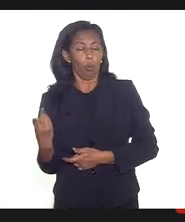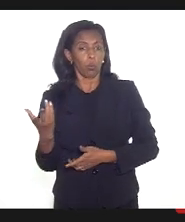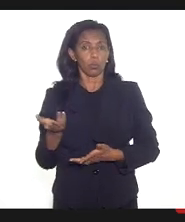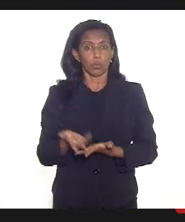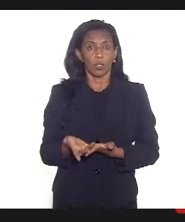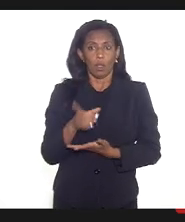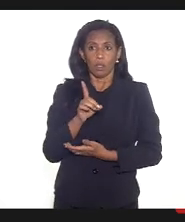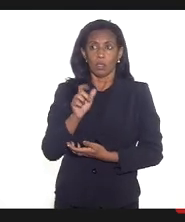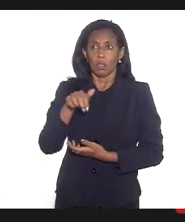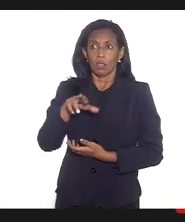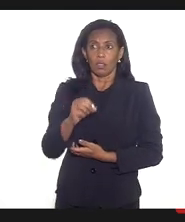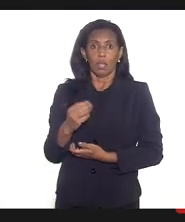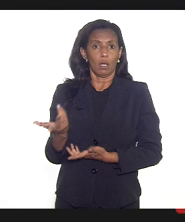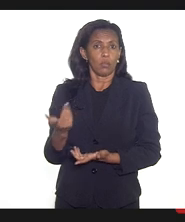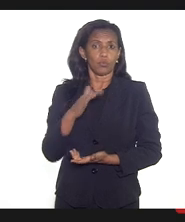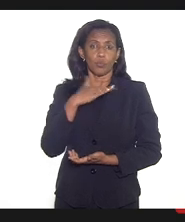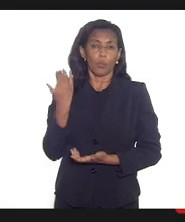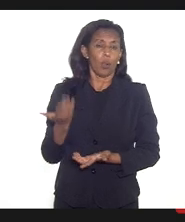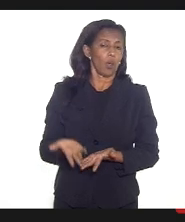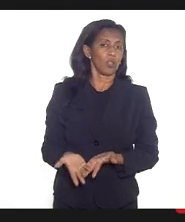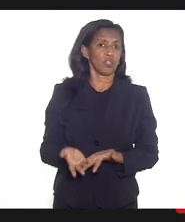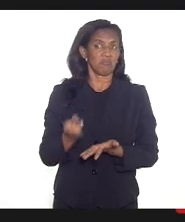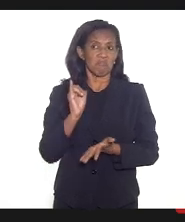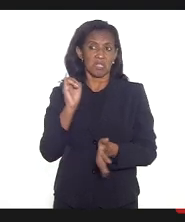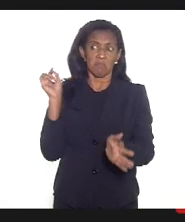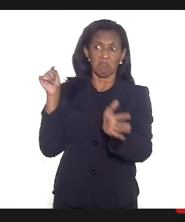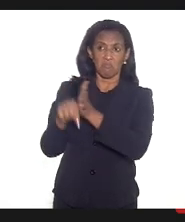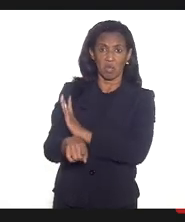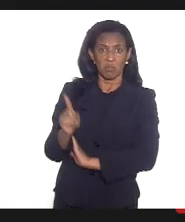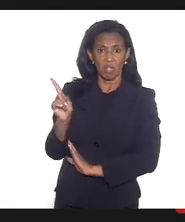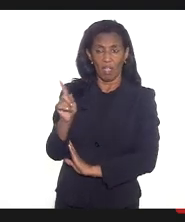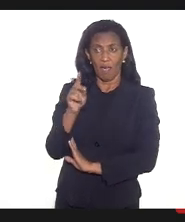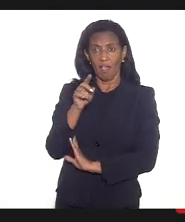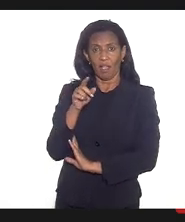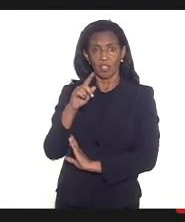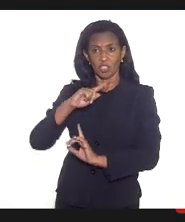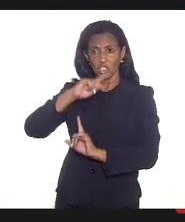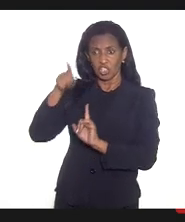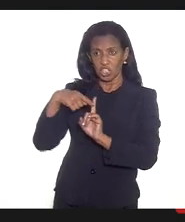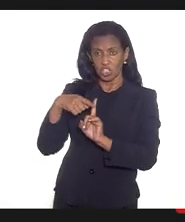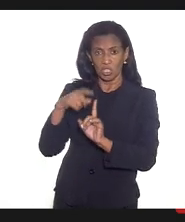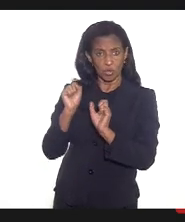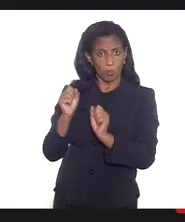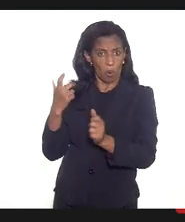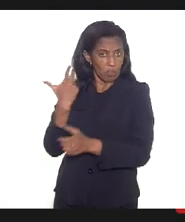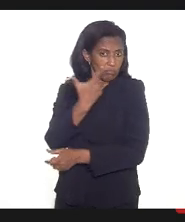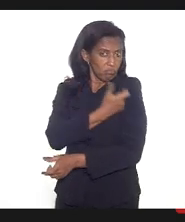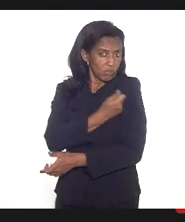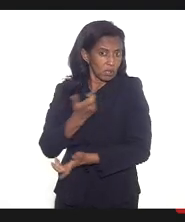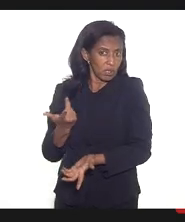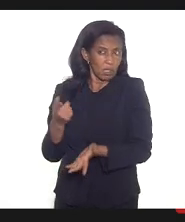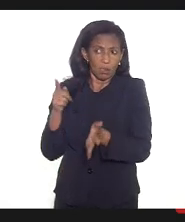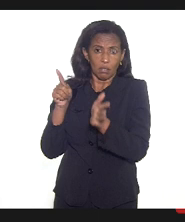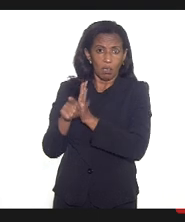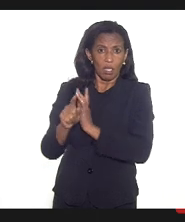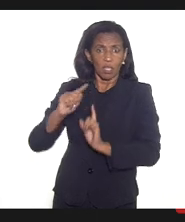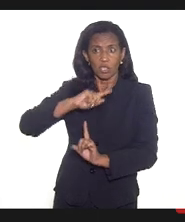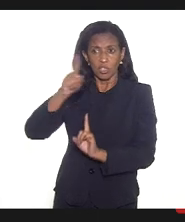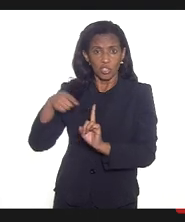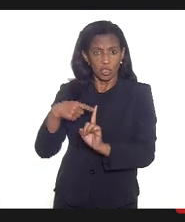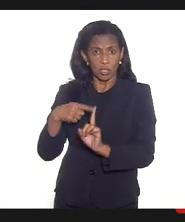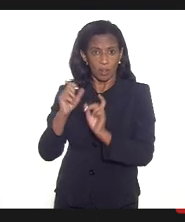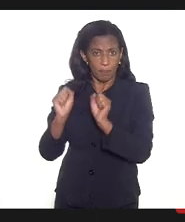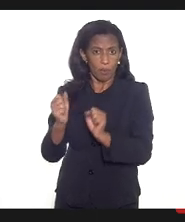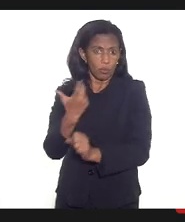dano fetal. Perguntar se gestante pode tomar Coronavac é a mesma coisa que perguntar se gestante pode